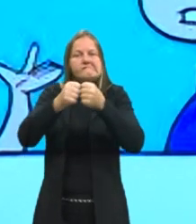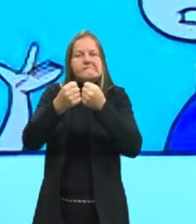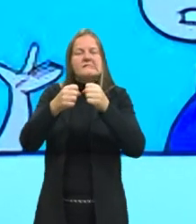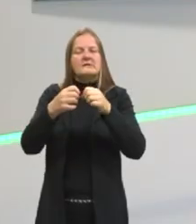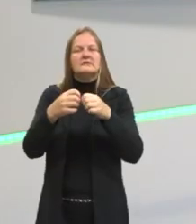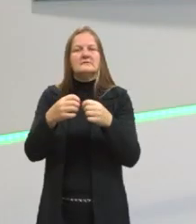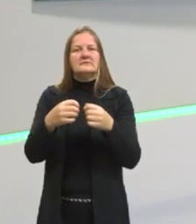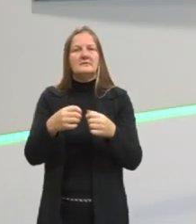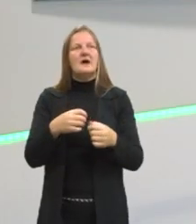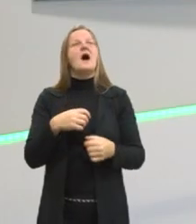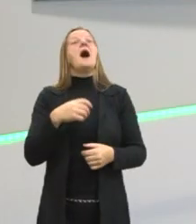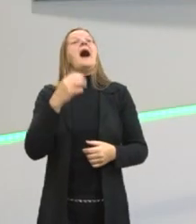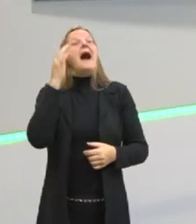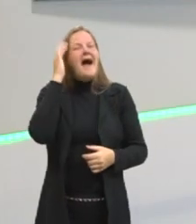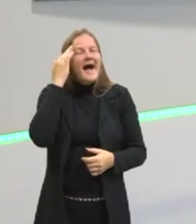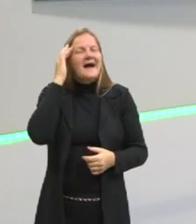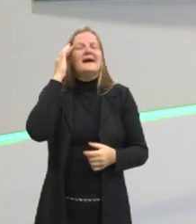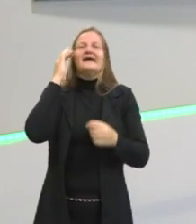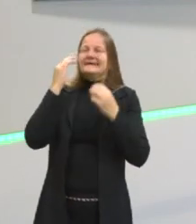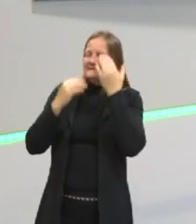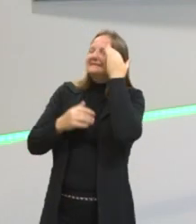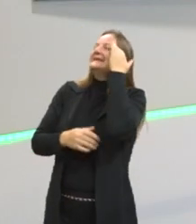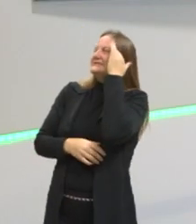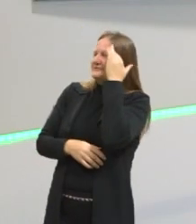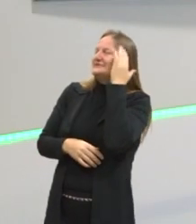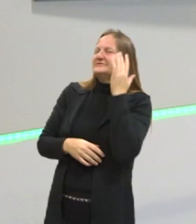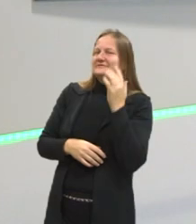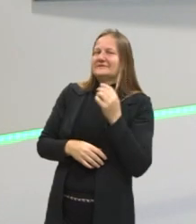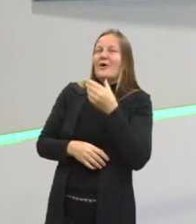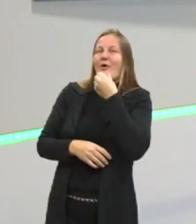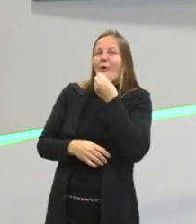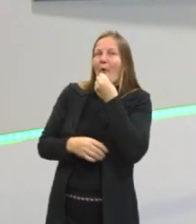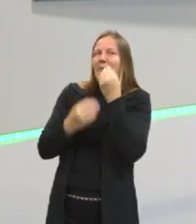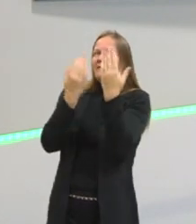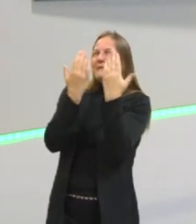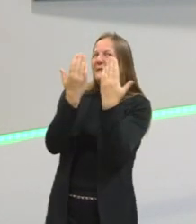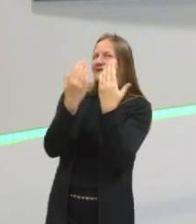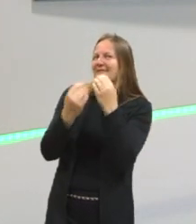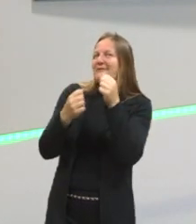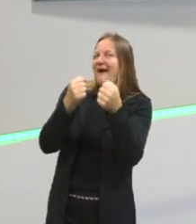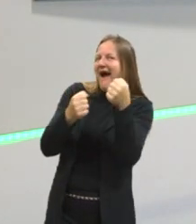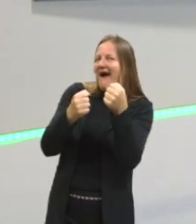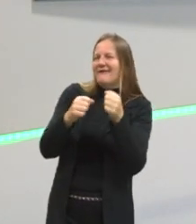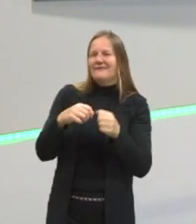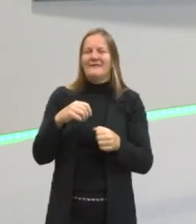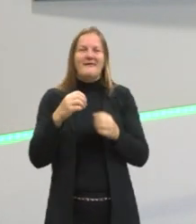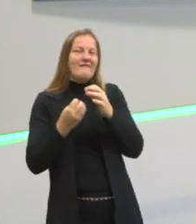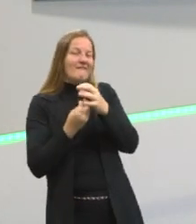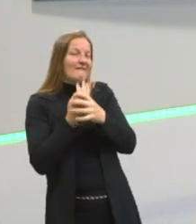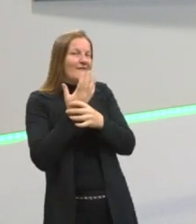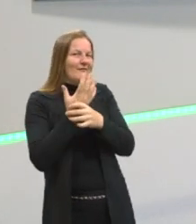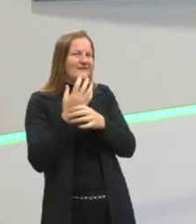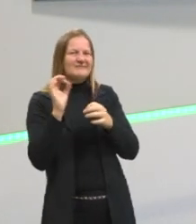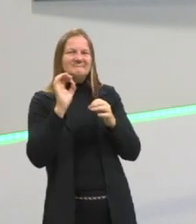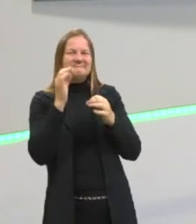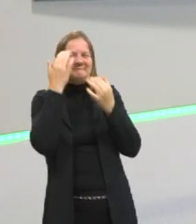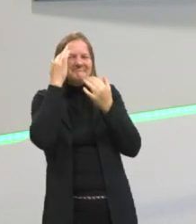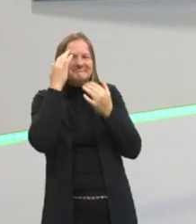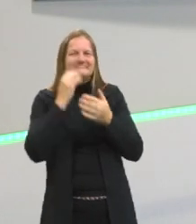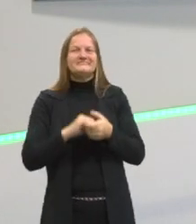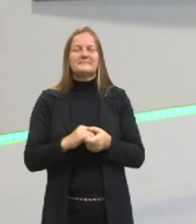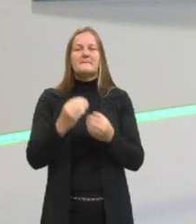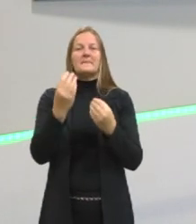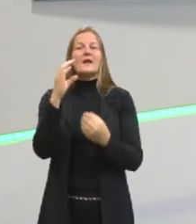mais. E ele... Ah, entendi. Então, aqui quando a gente tem o amor é como...